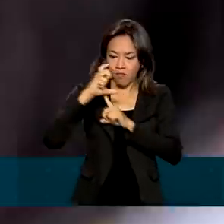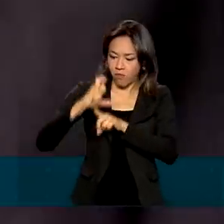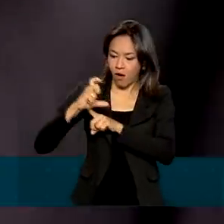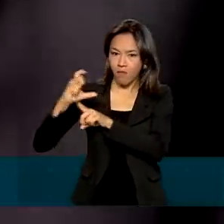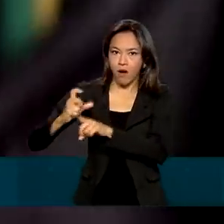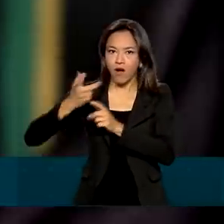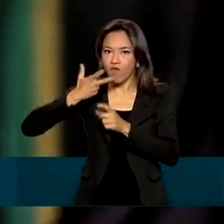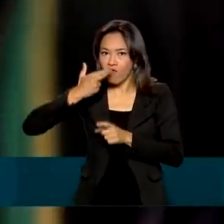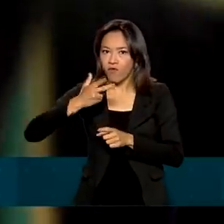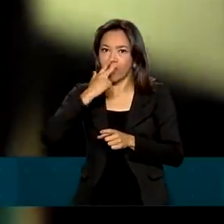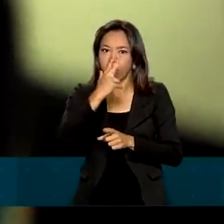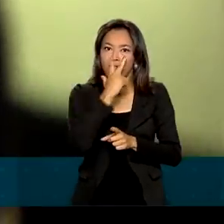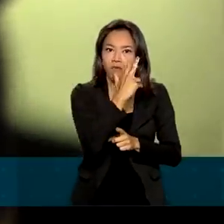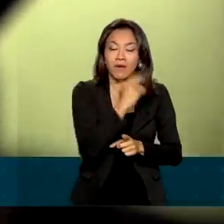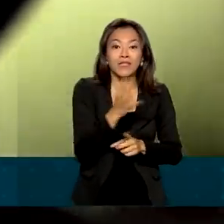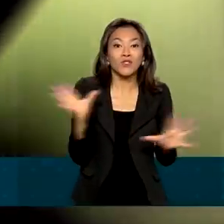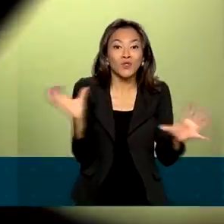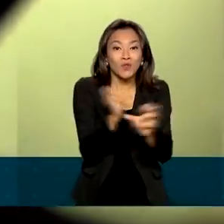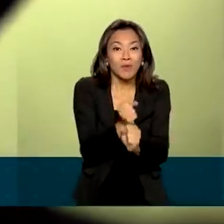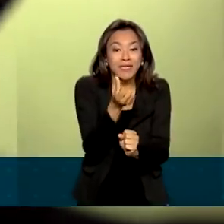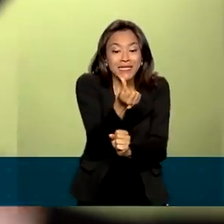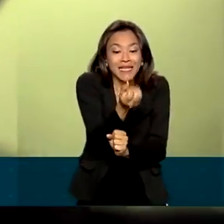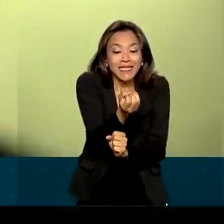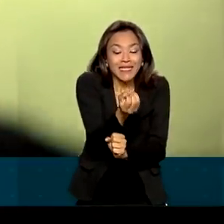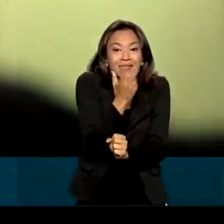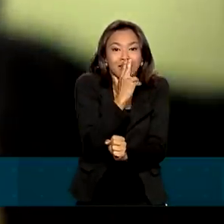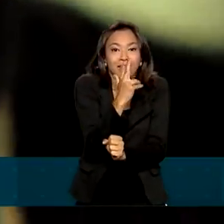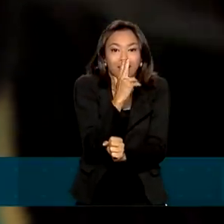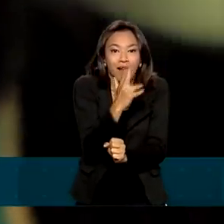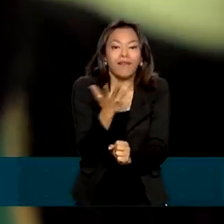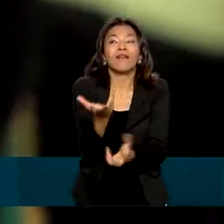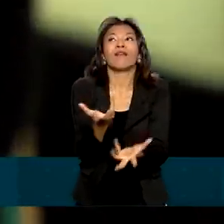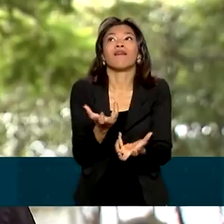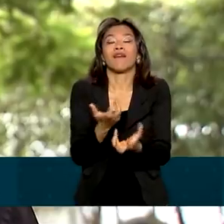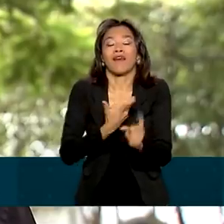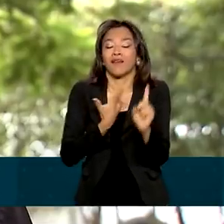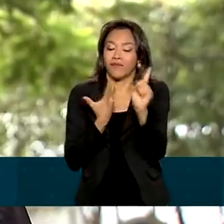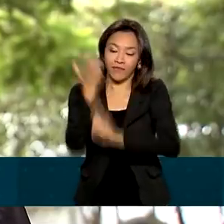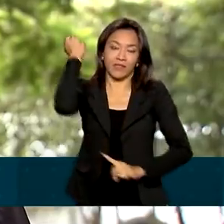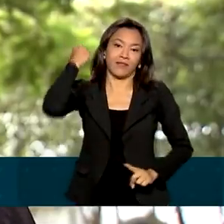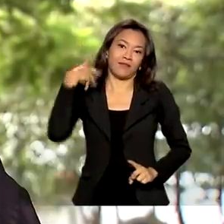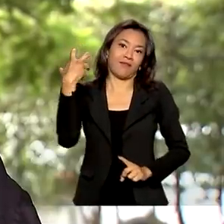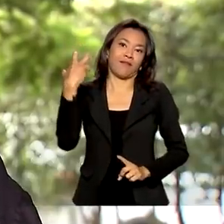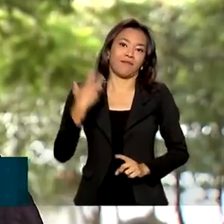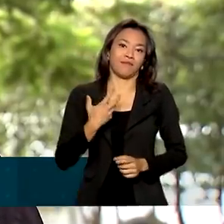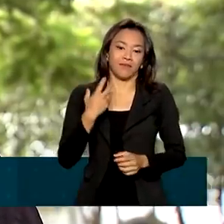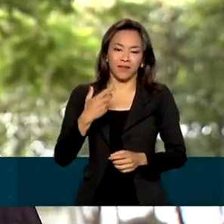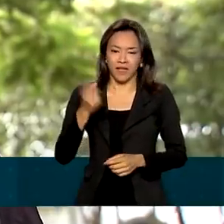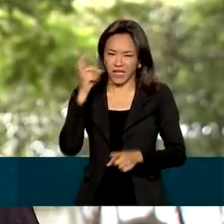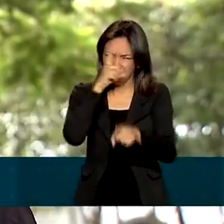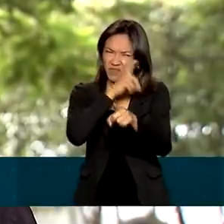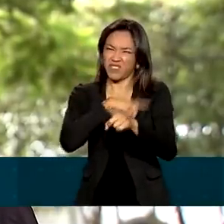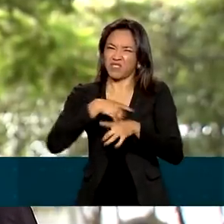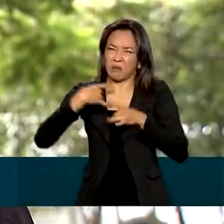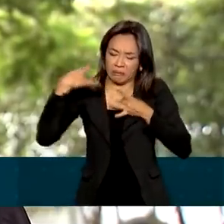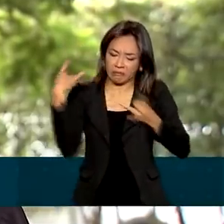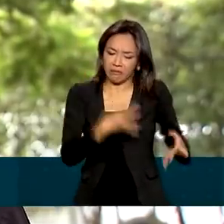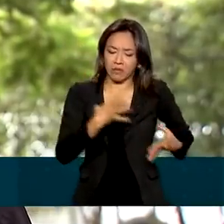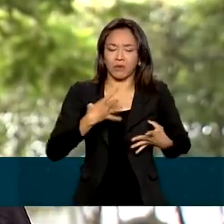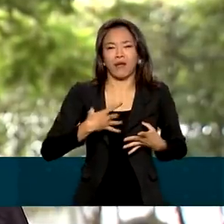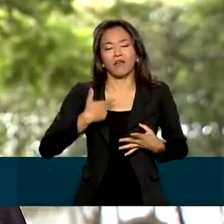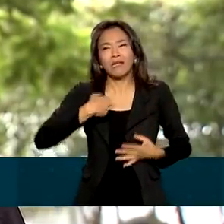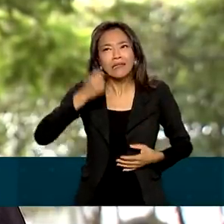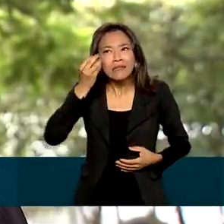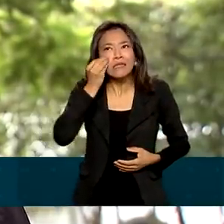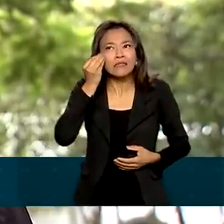menos que 60 cigarros. Ele sonha em vencer o vício. É difícil para deixar de fumar, é difícil, difícil. Eu já